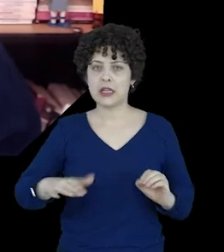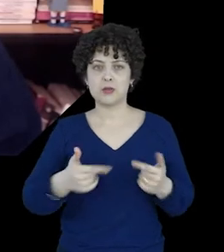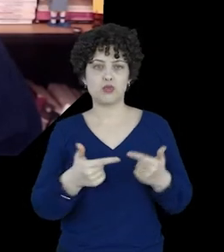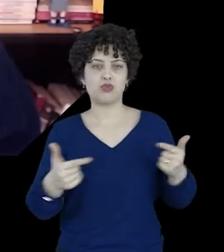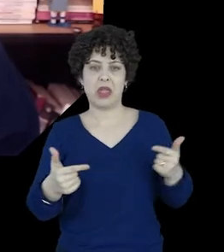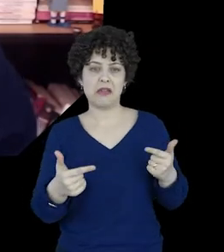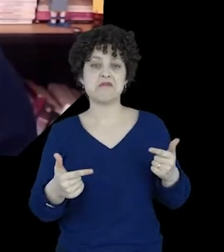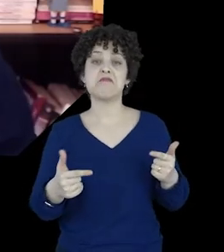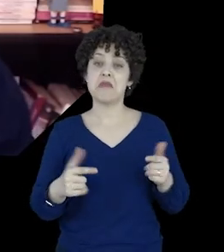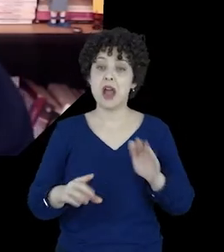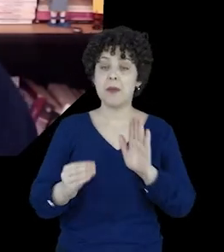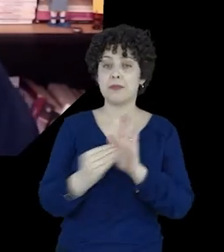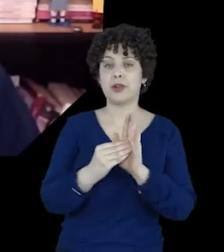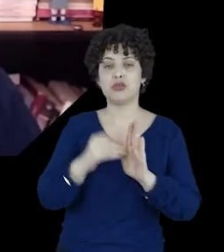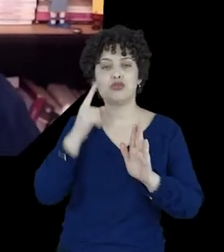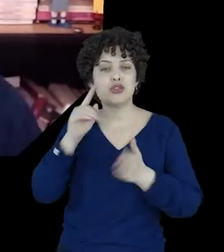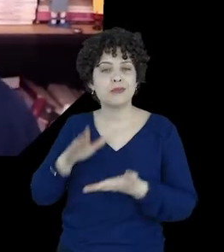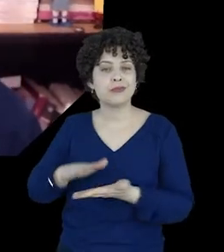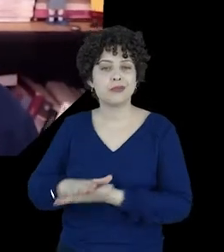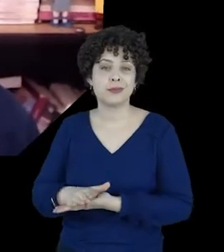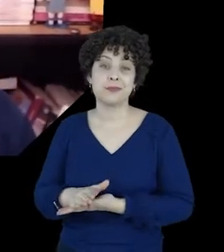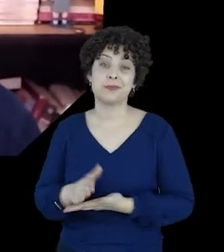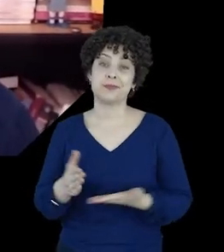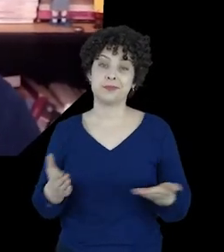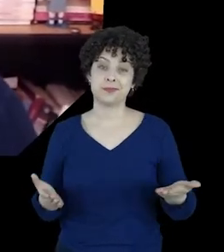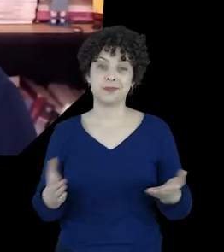imaginar, pela data de promulgação,